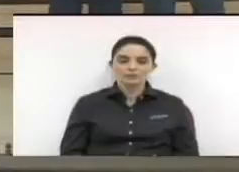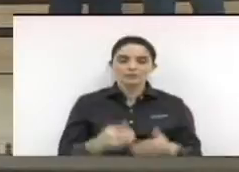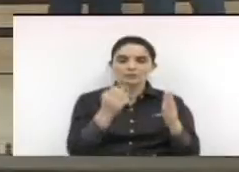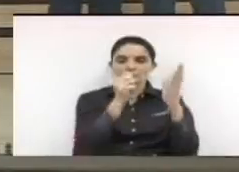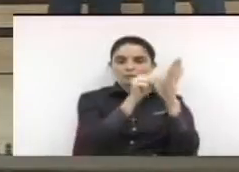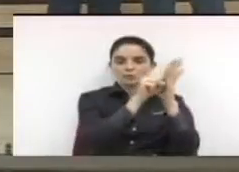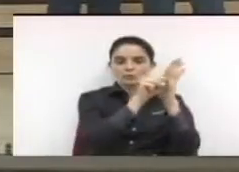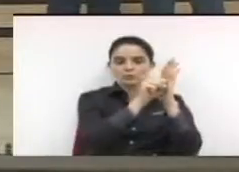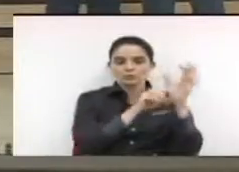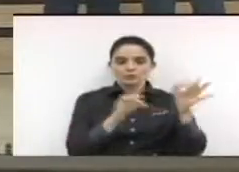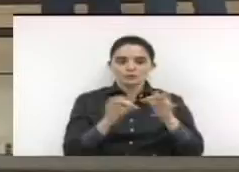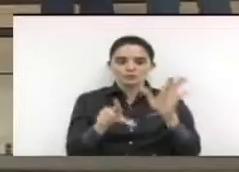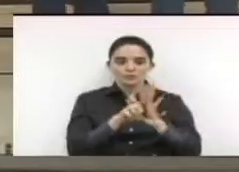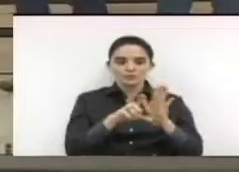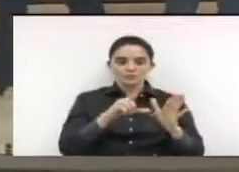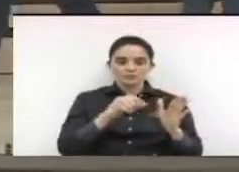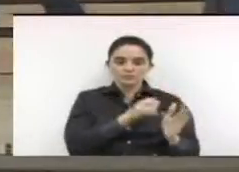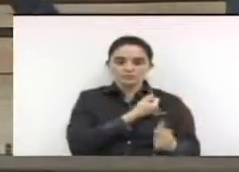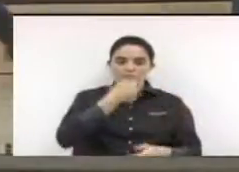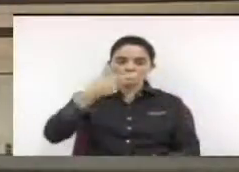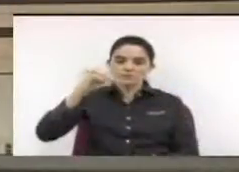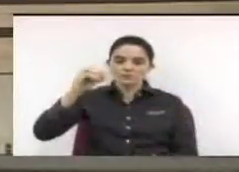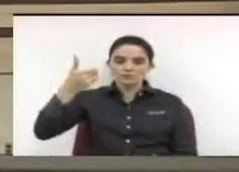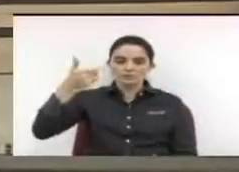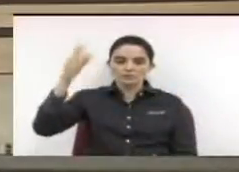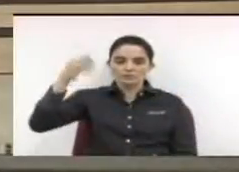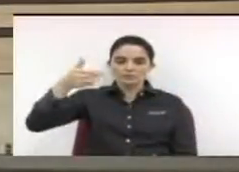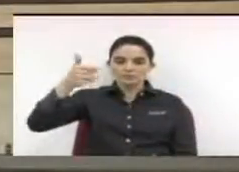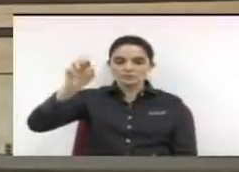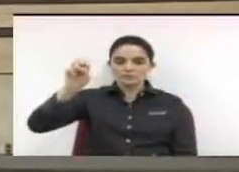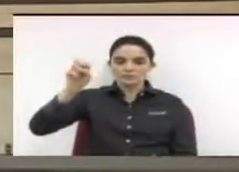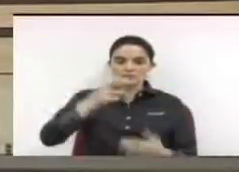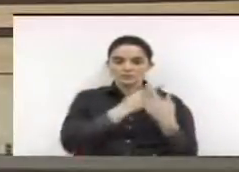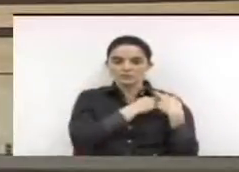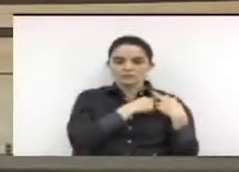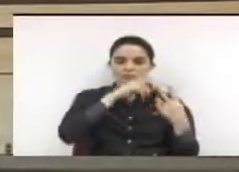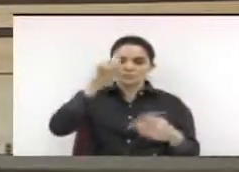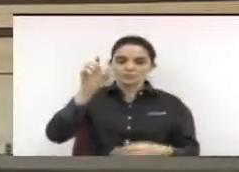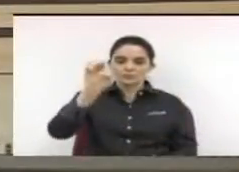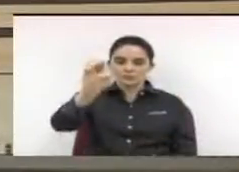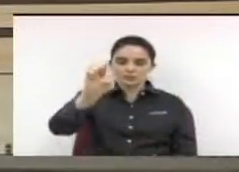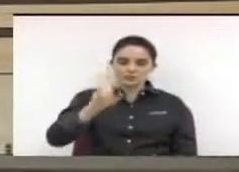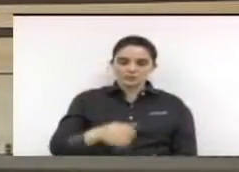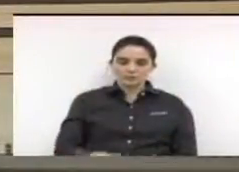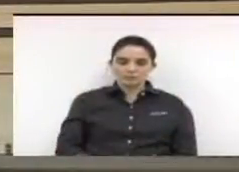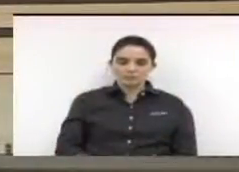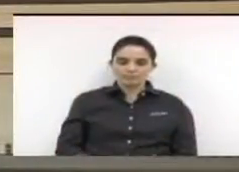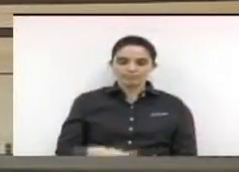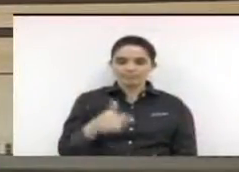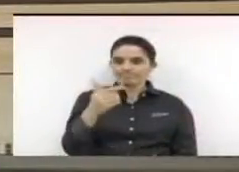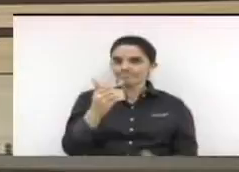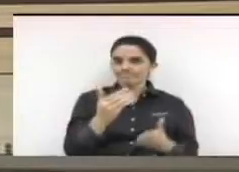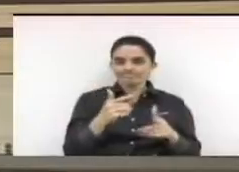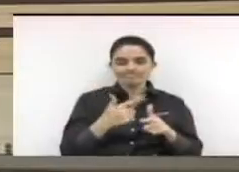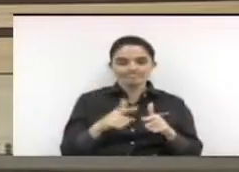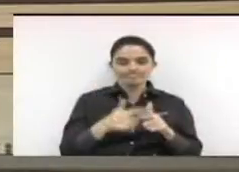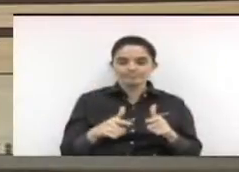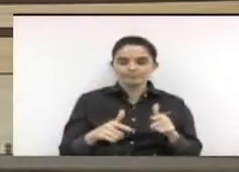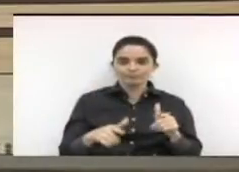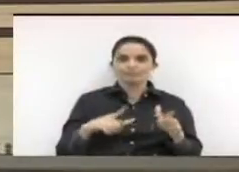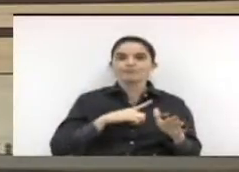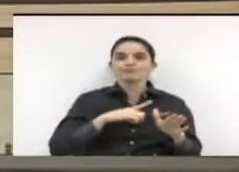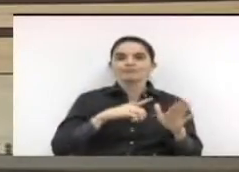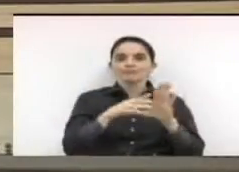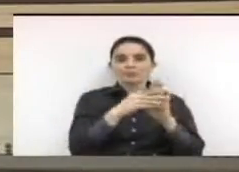O item 8 da pauta, projeto de lei 202, barra 2015, do vereador José Roberto Bernardo, está prejudicado por